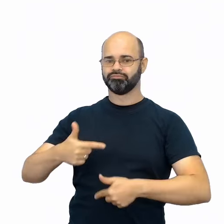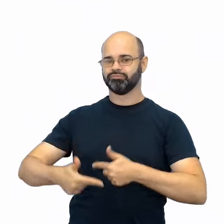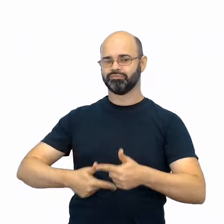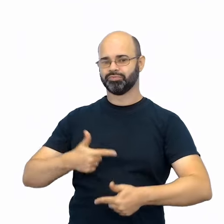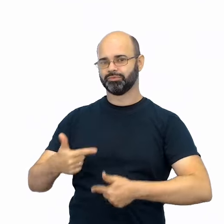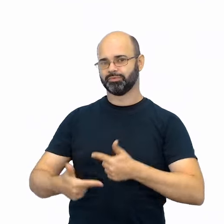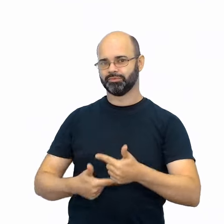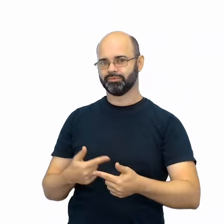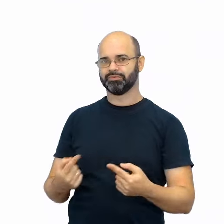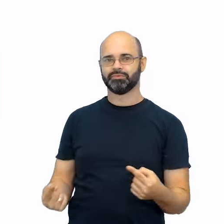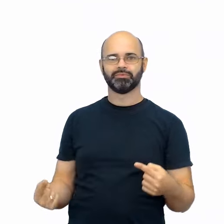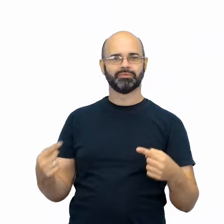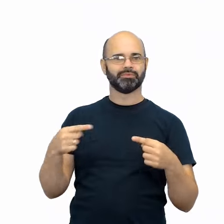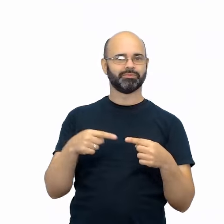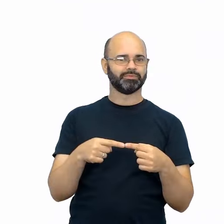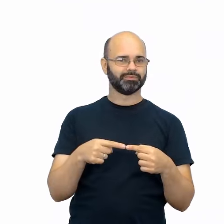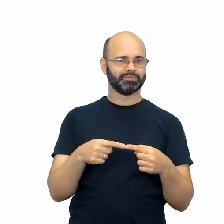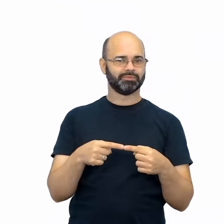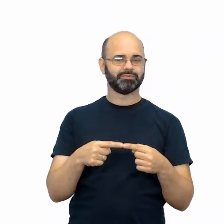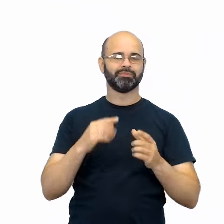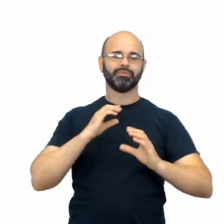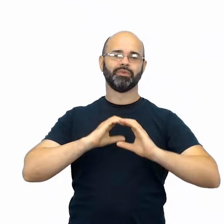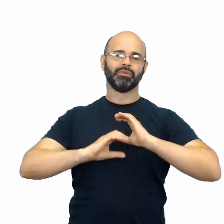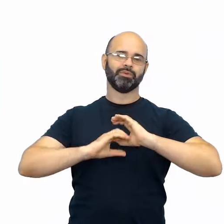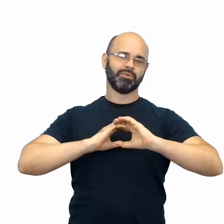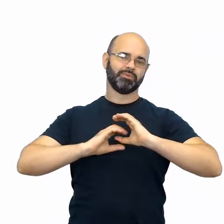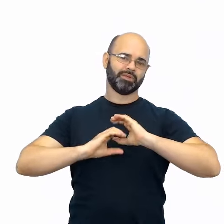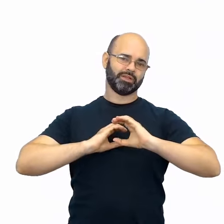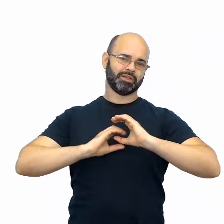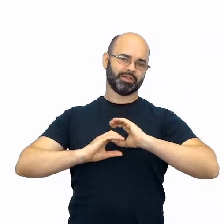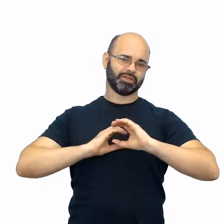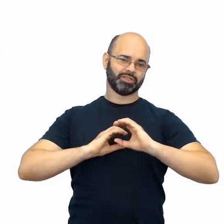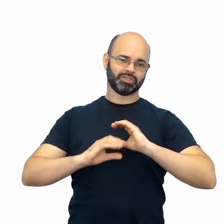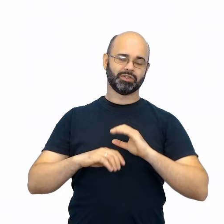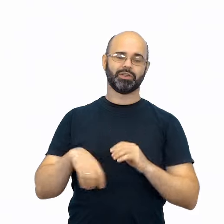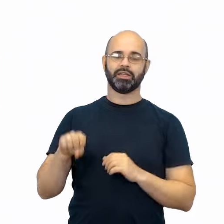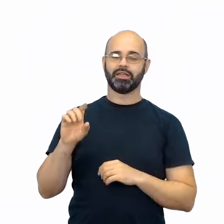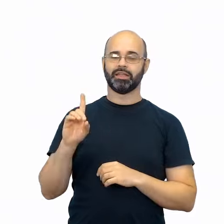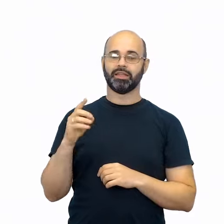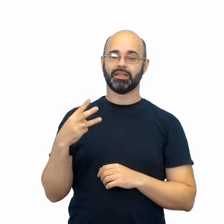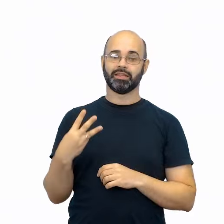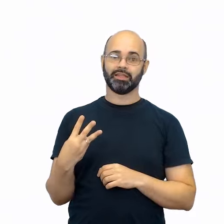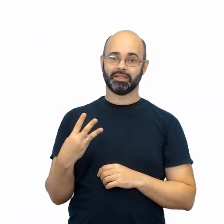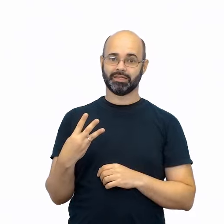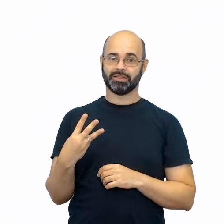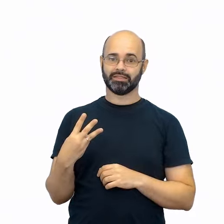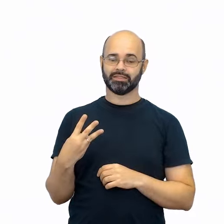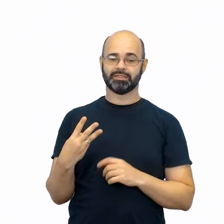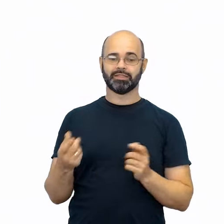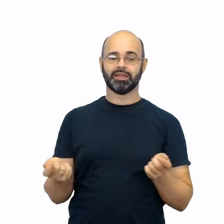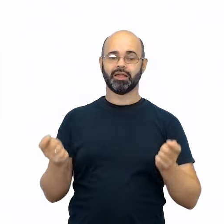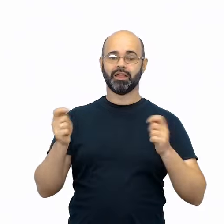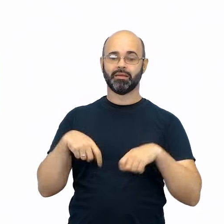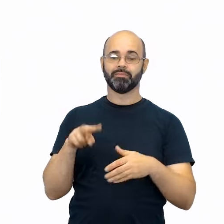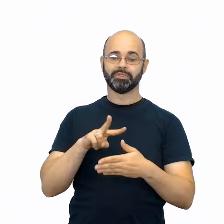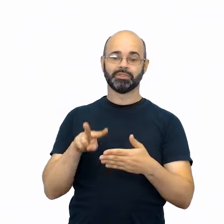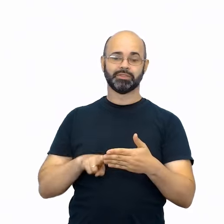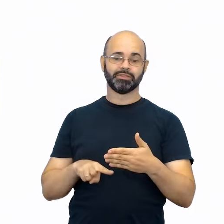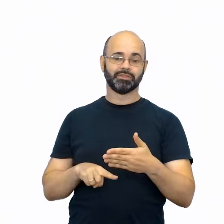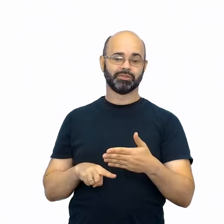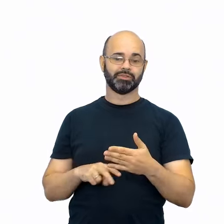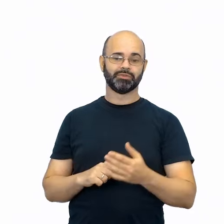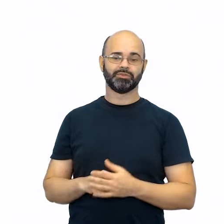relação com o propósito comunicativo. Na SD 3, as capacidades leituras.